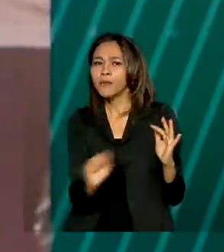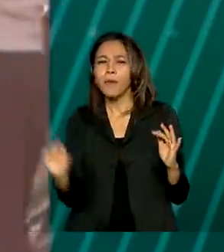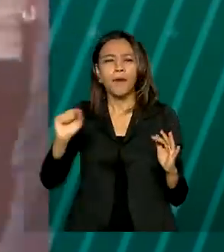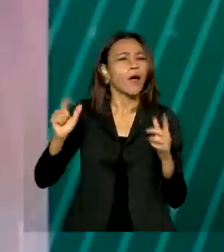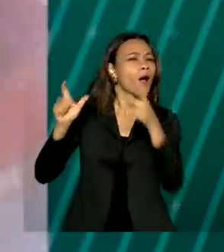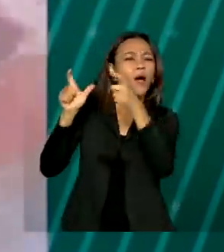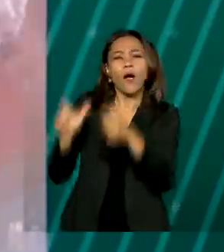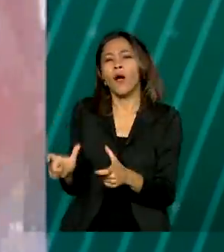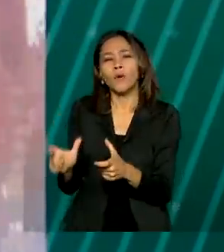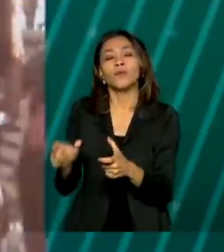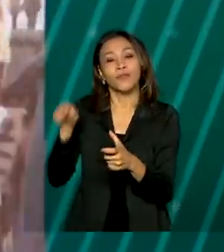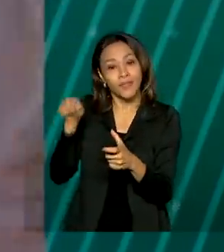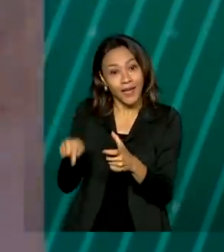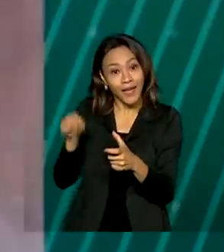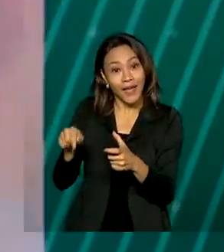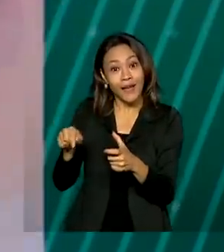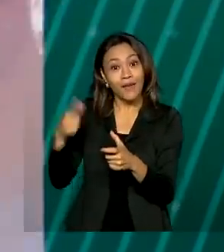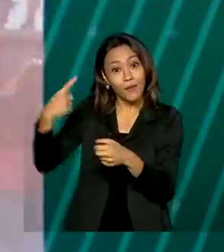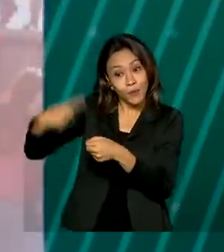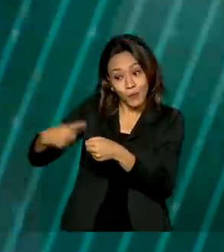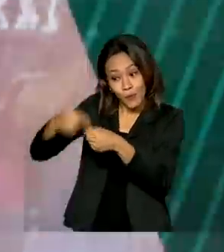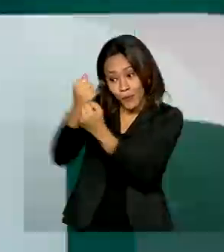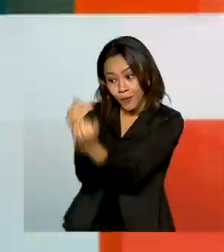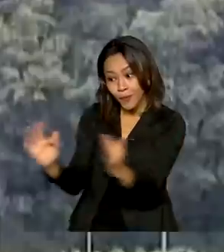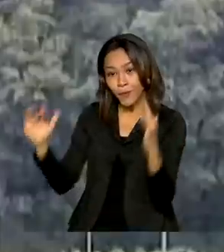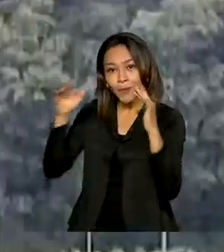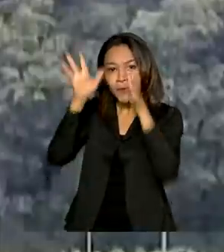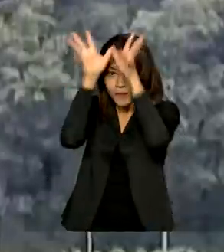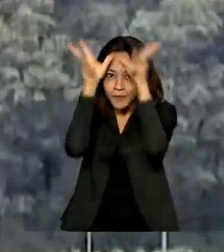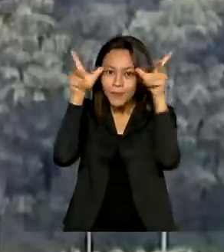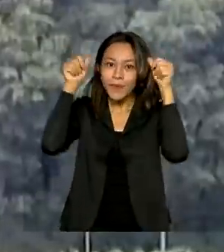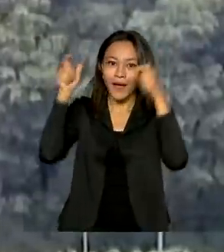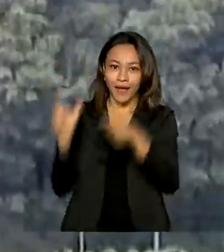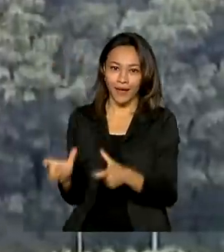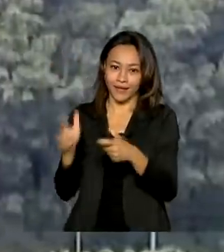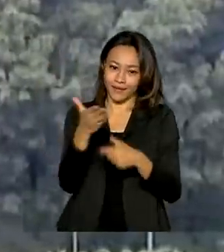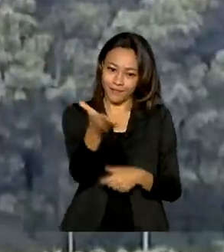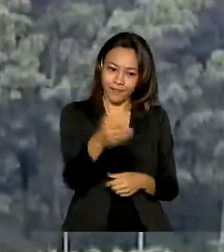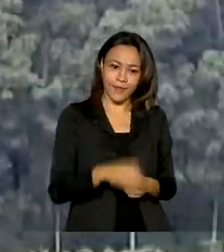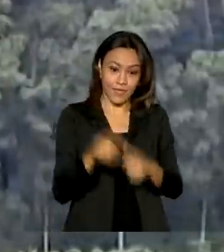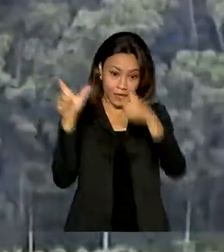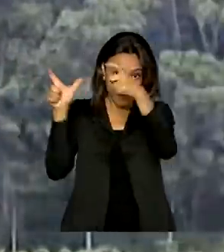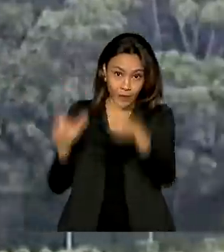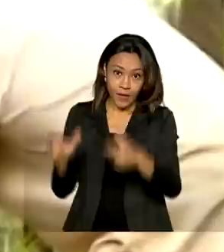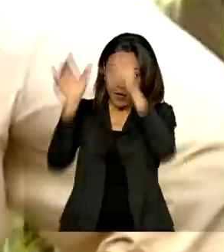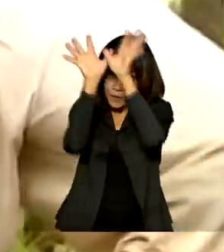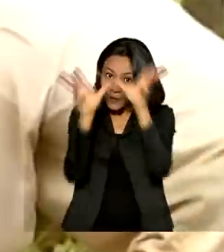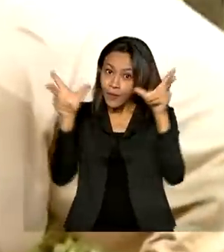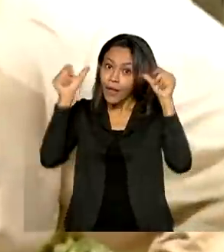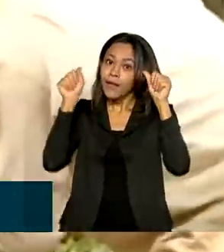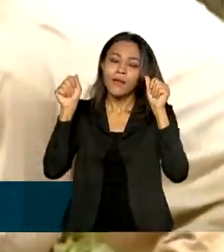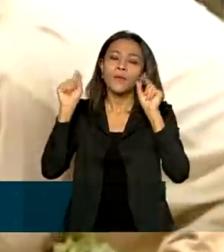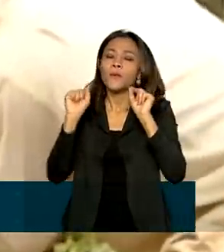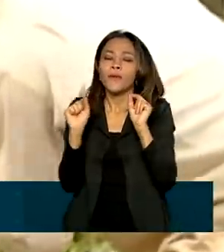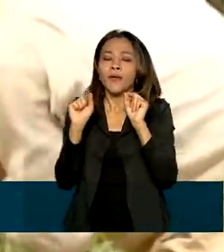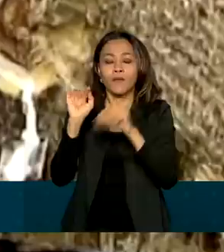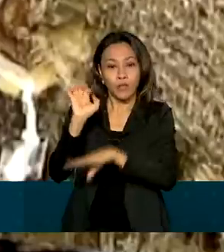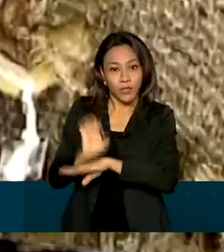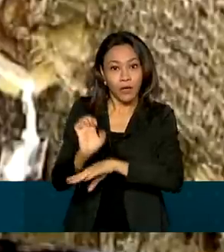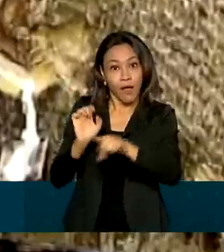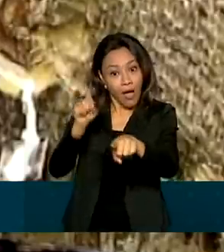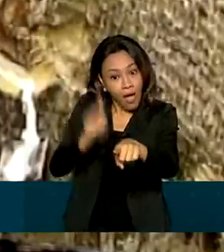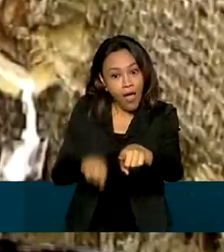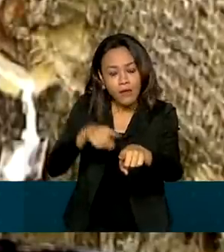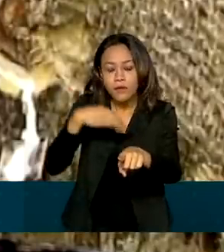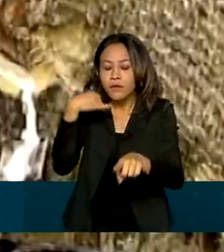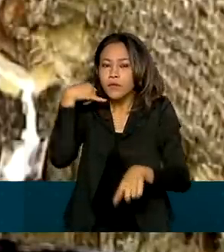adotada foi o Seringal Nova Esperança, no Acre. O Seringal Nova Esperança, no Acre, é considerado uma área